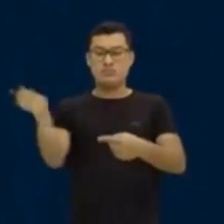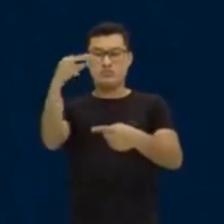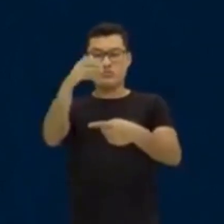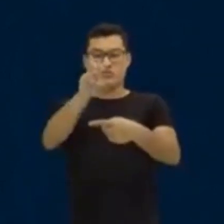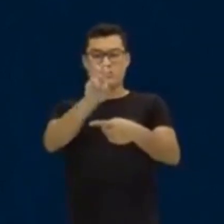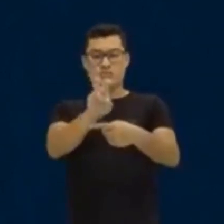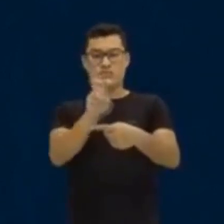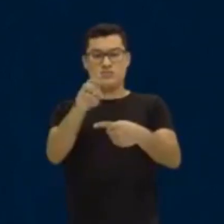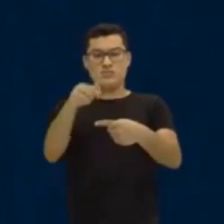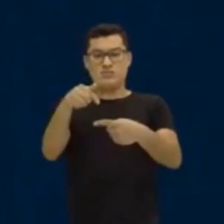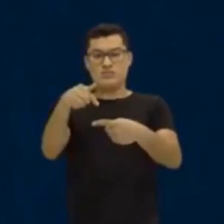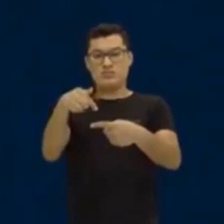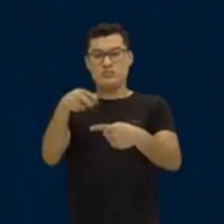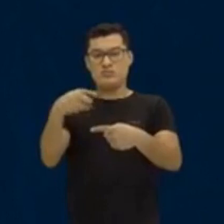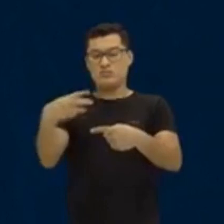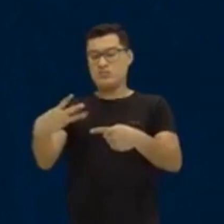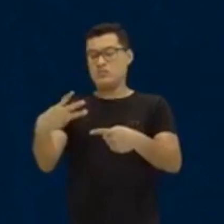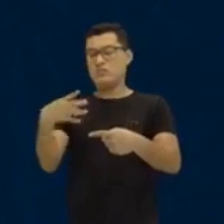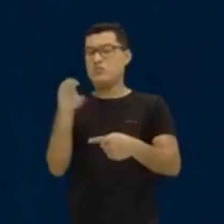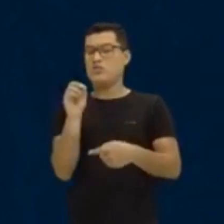573. Ok?